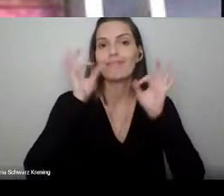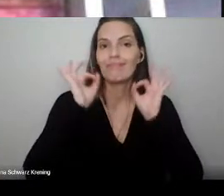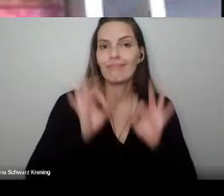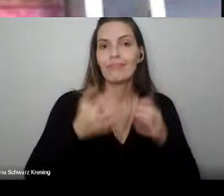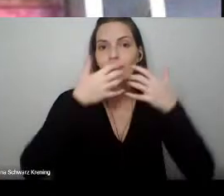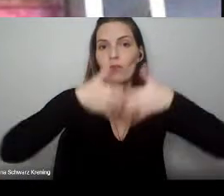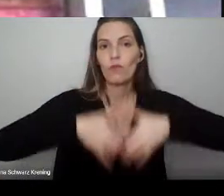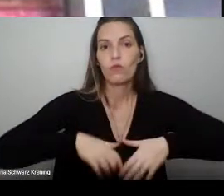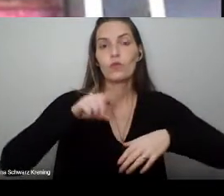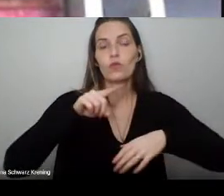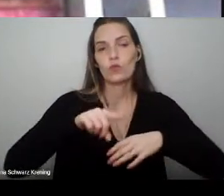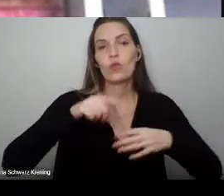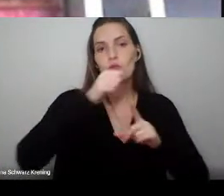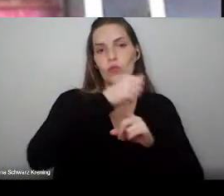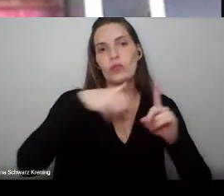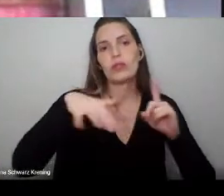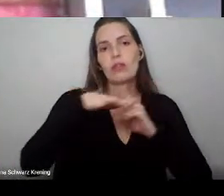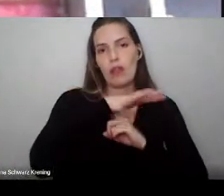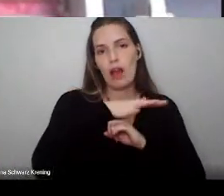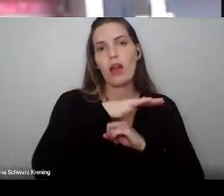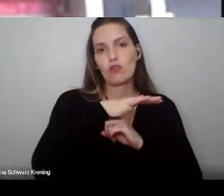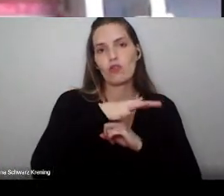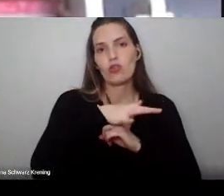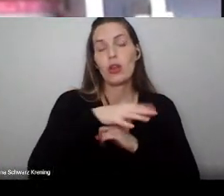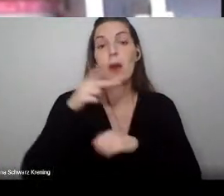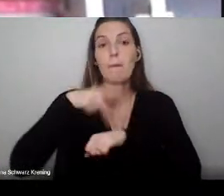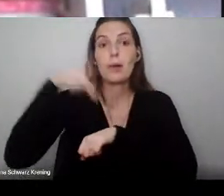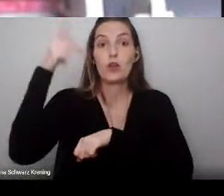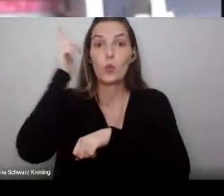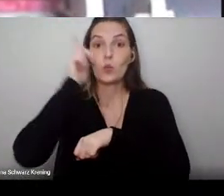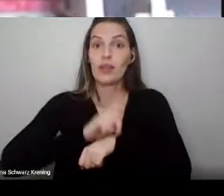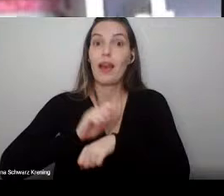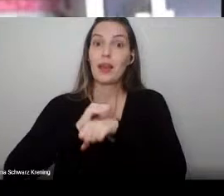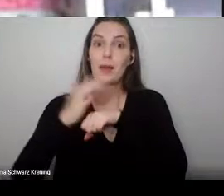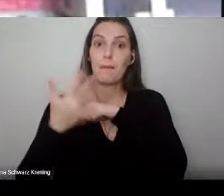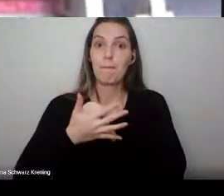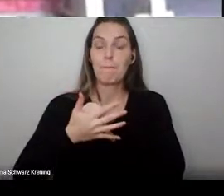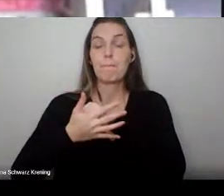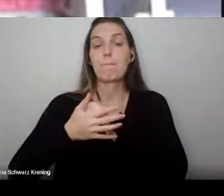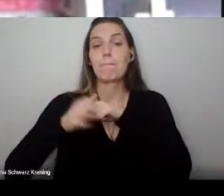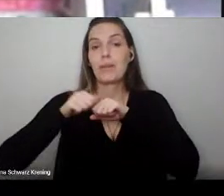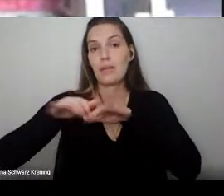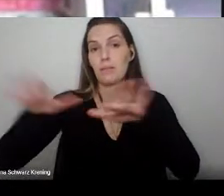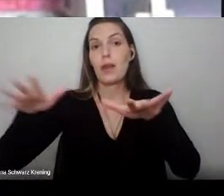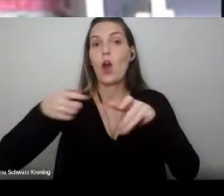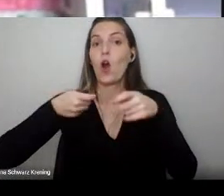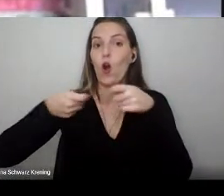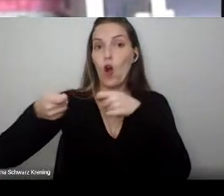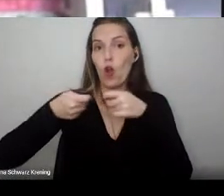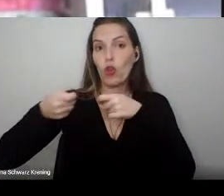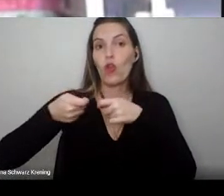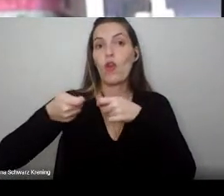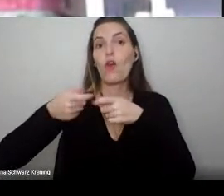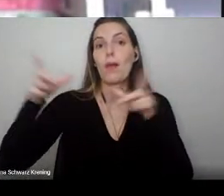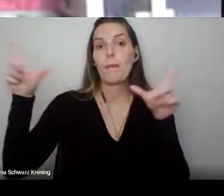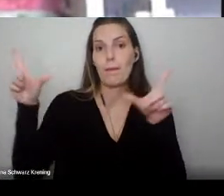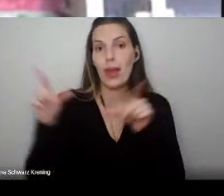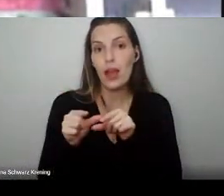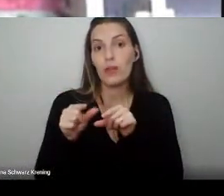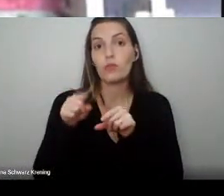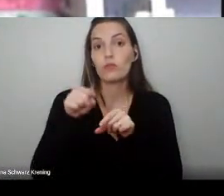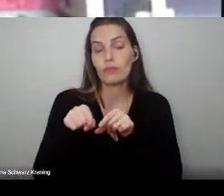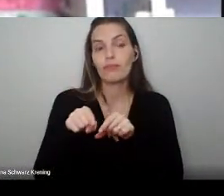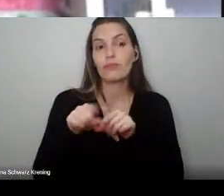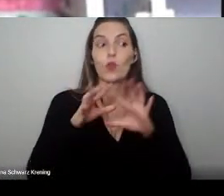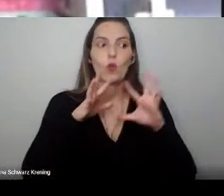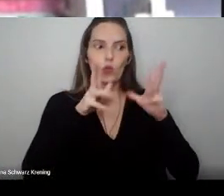conseguiram lidar melhor com a pandemia, e é isso que pode funcionar para nós também. Então, promover a empatia, promover o pensar